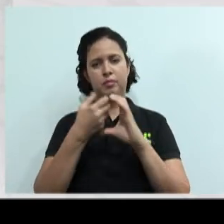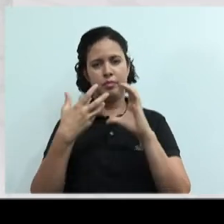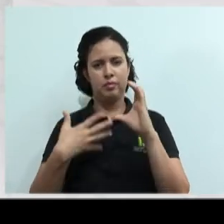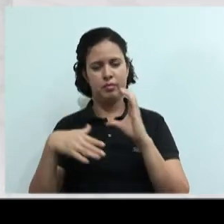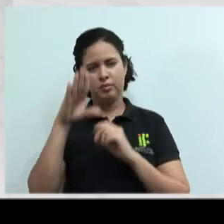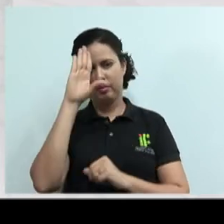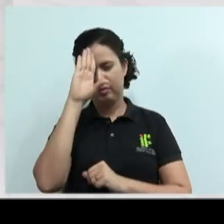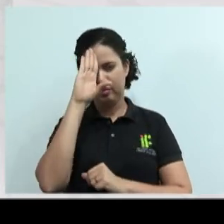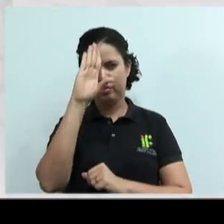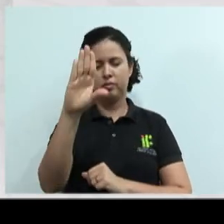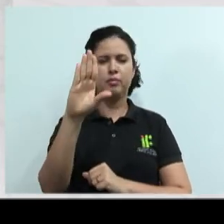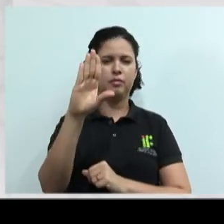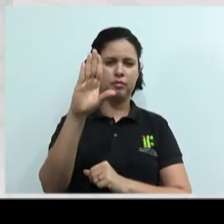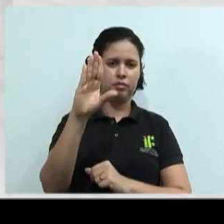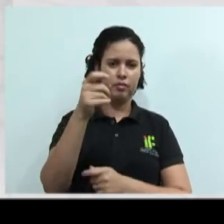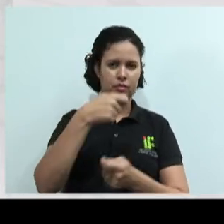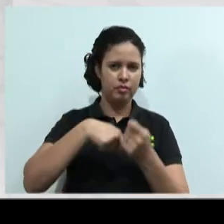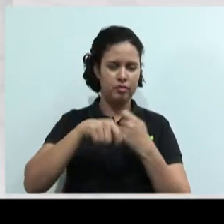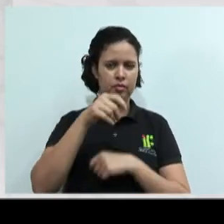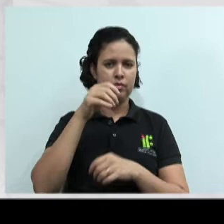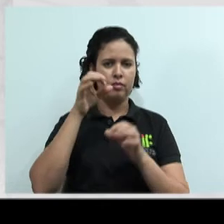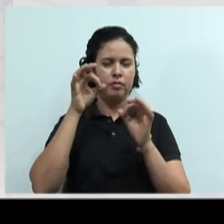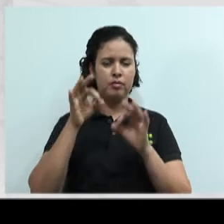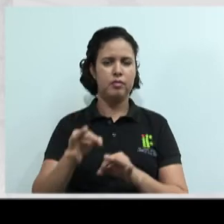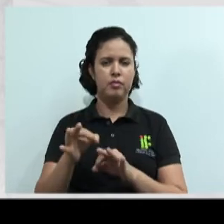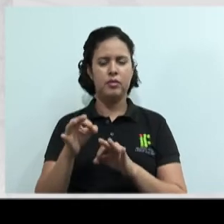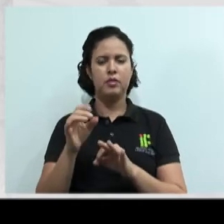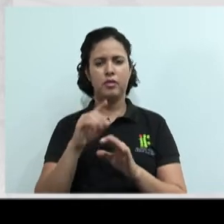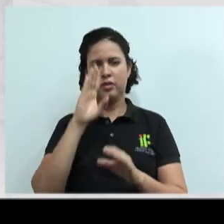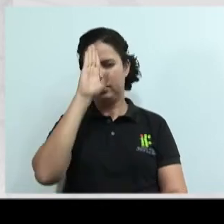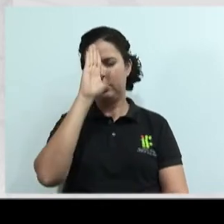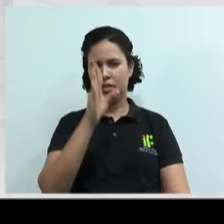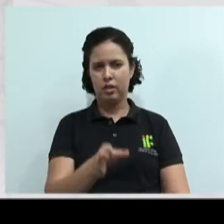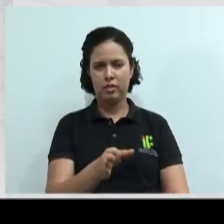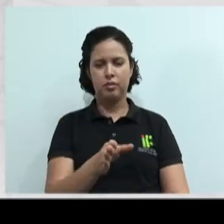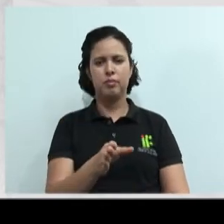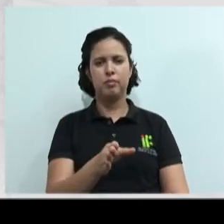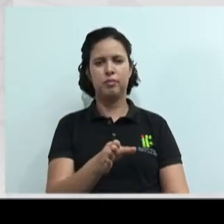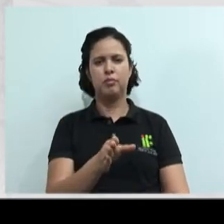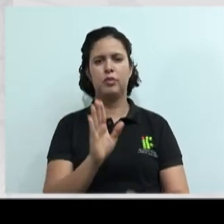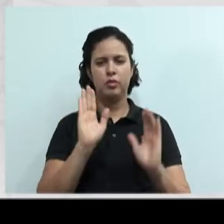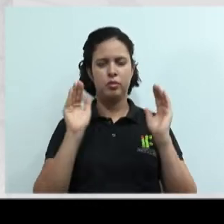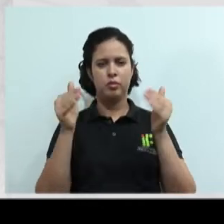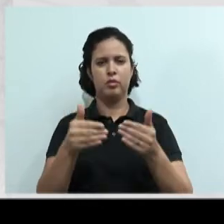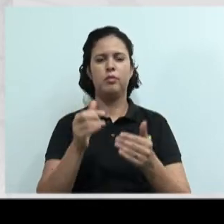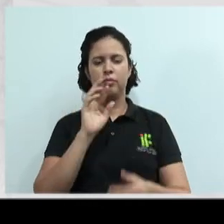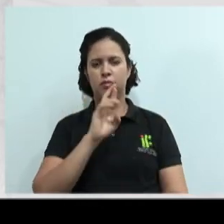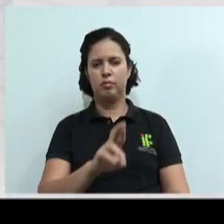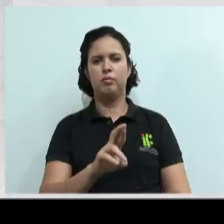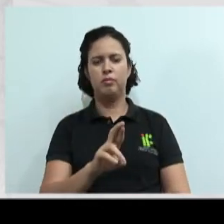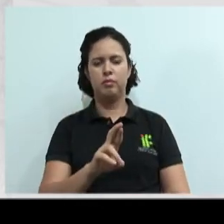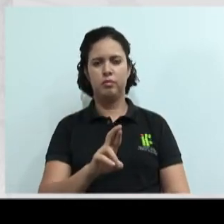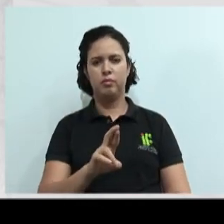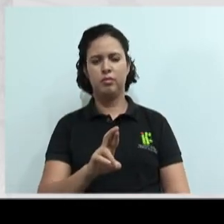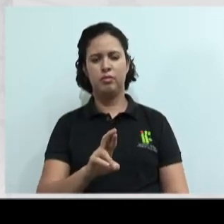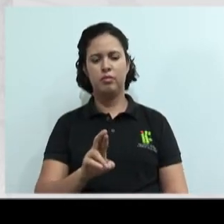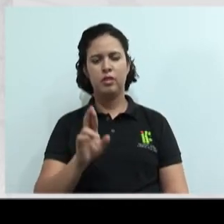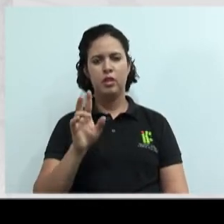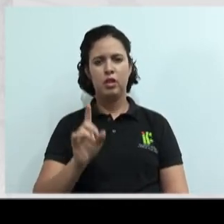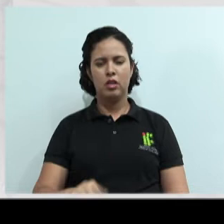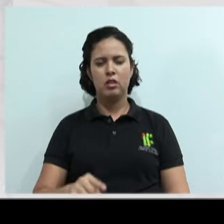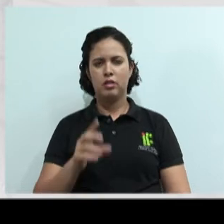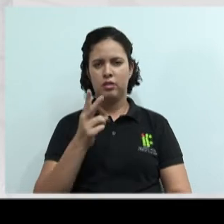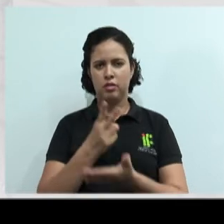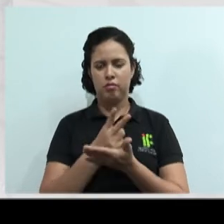principais do negociador assertivo é que ele vai direto ao ponto, né? Ele foca nos resultados. Então, ele é aquele que busca